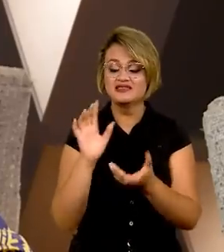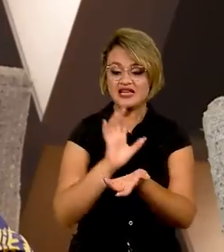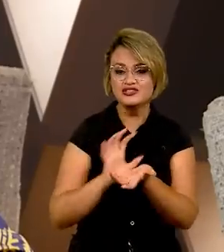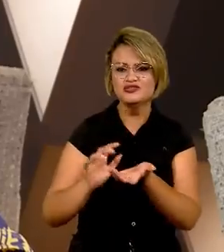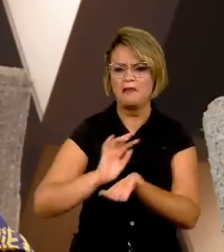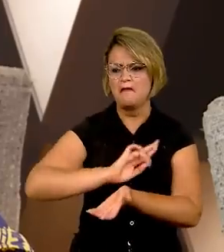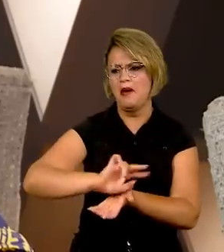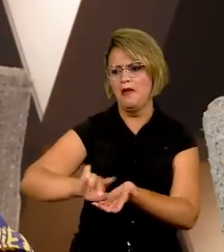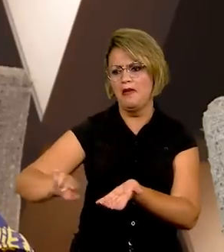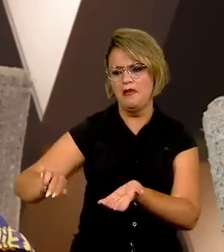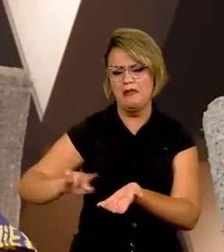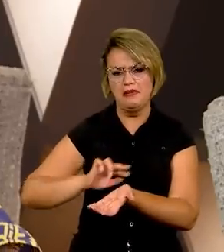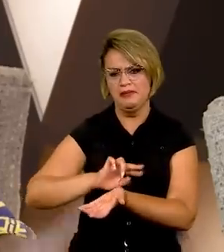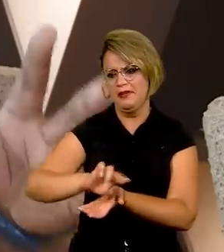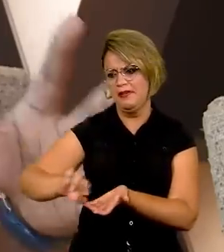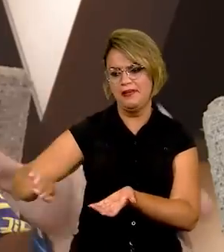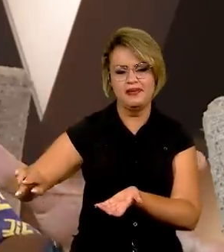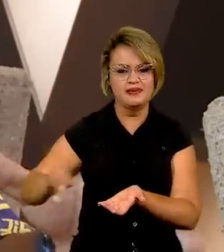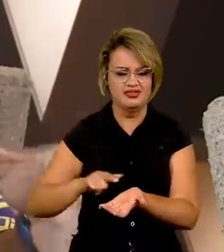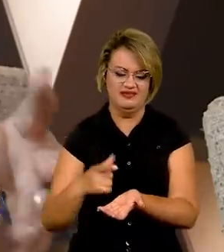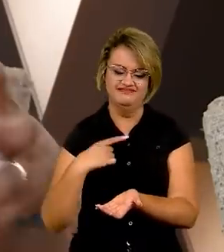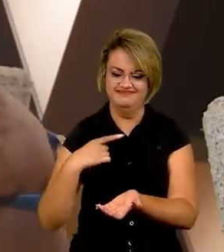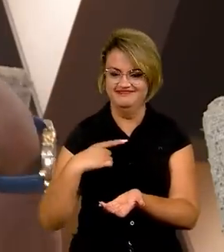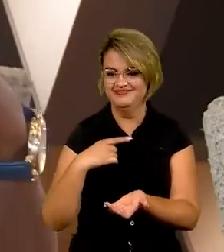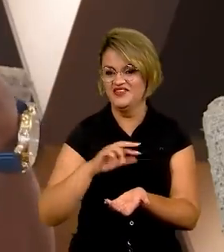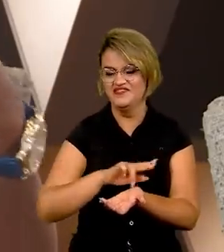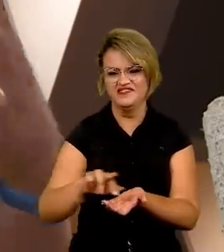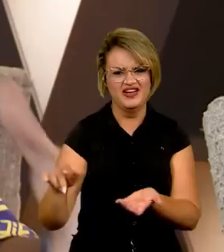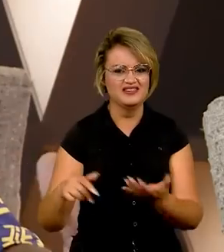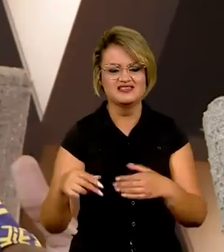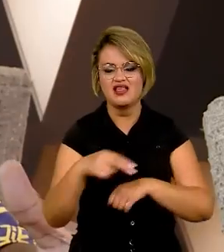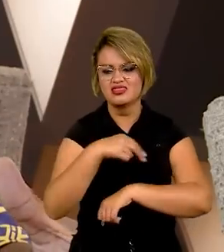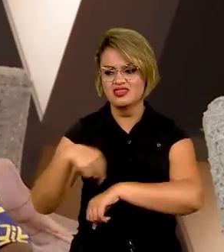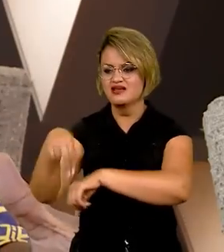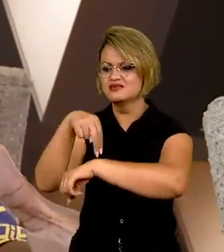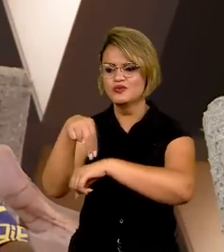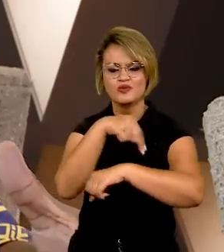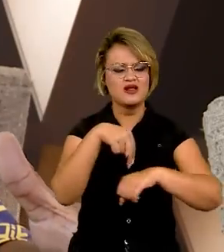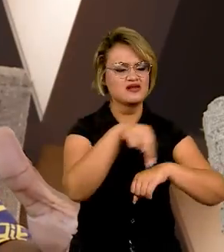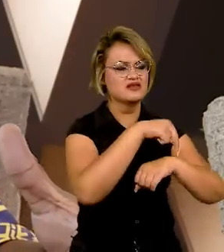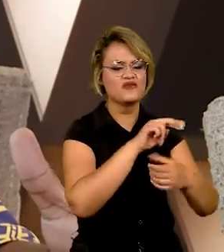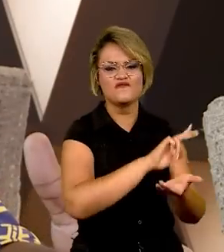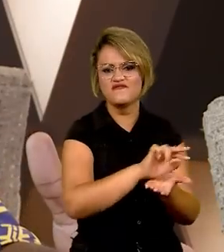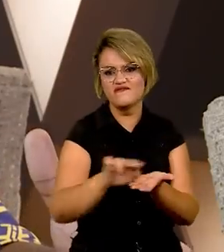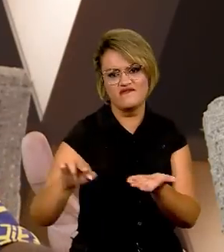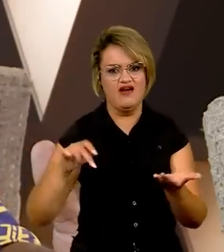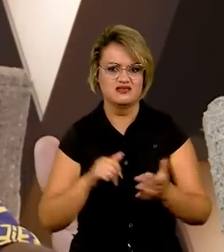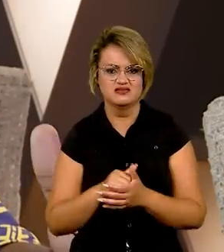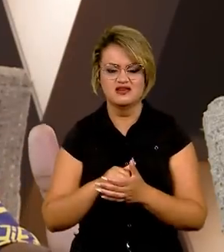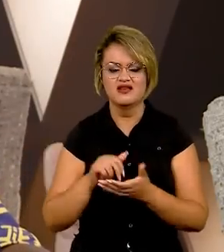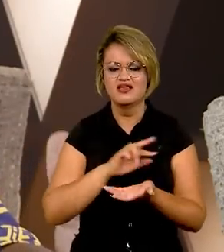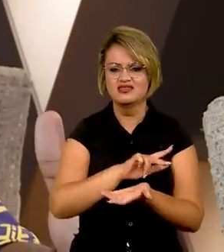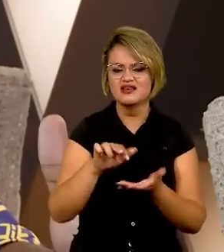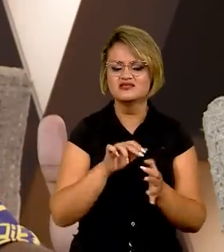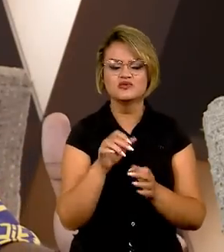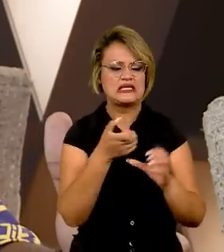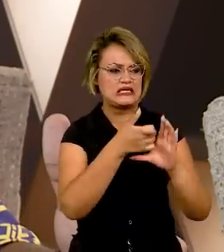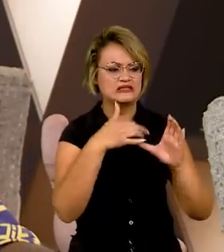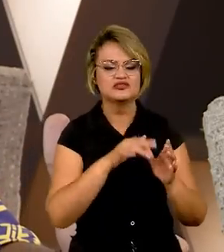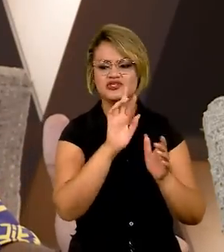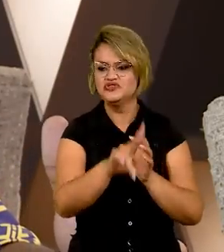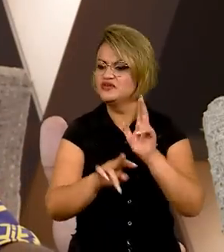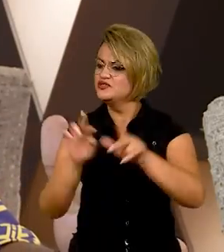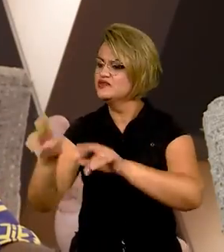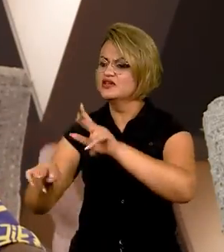diversa. Somos uma região composta por diversas nações, nações que remontam